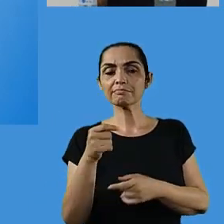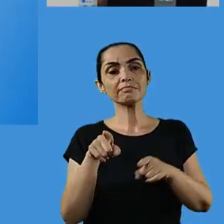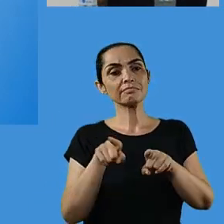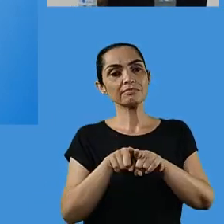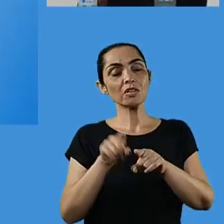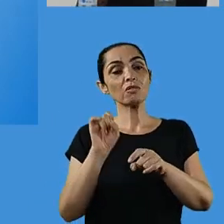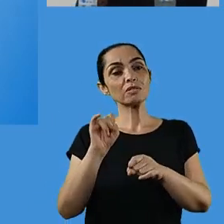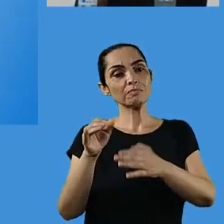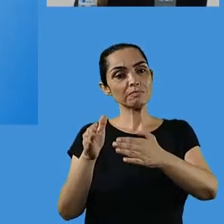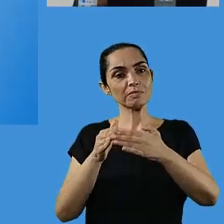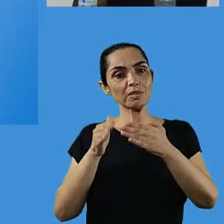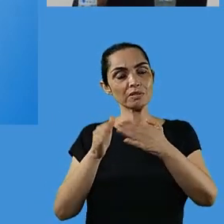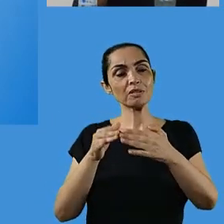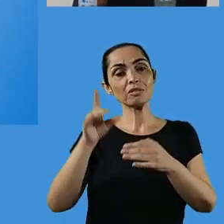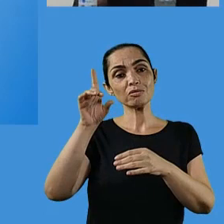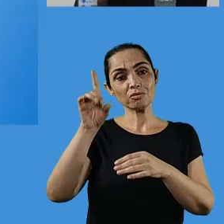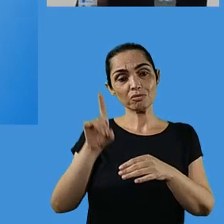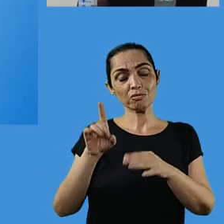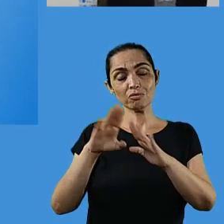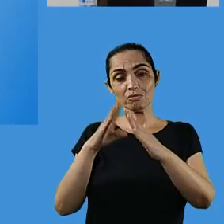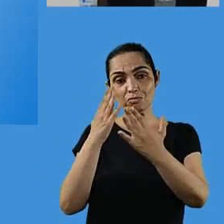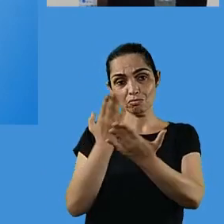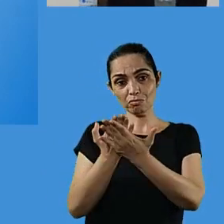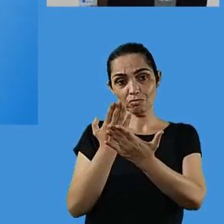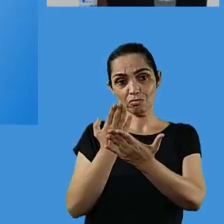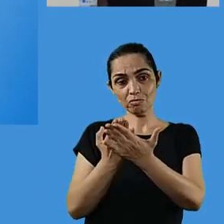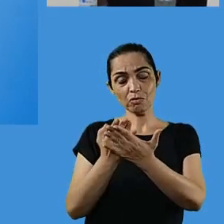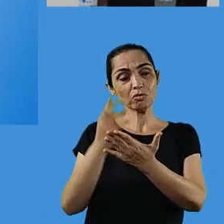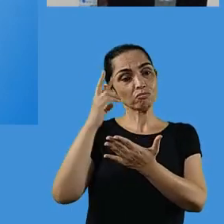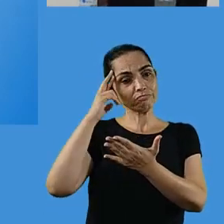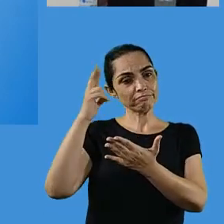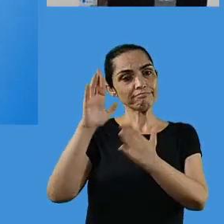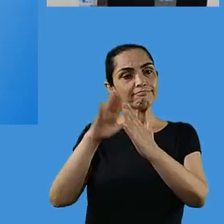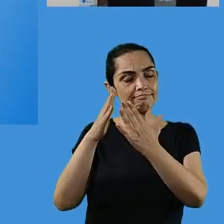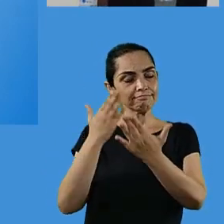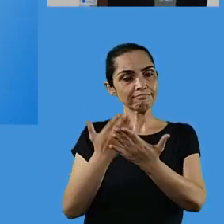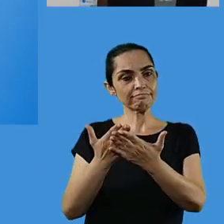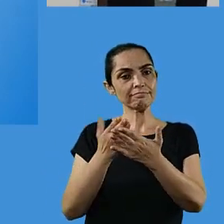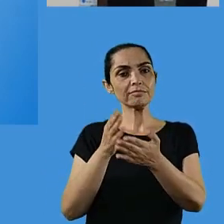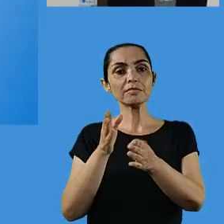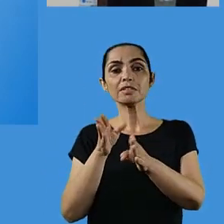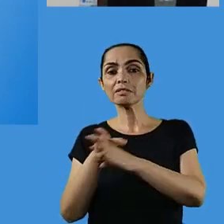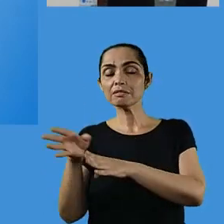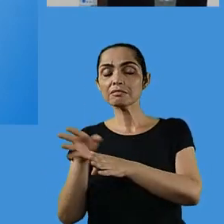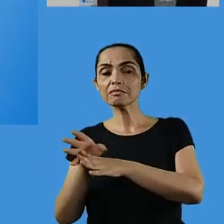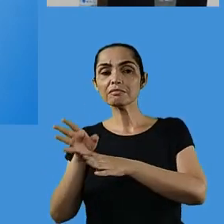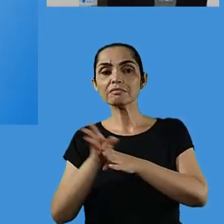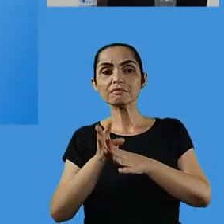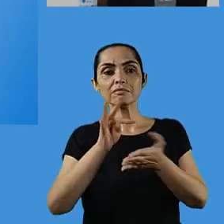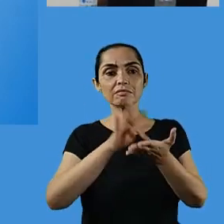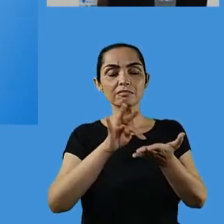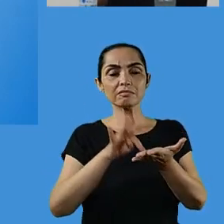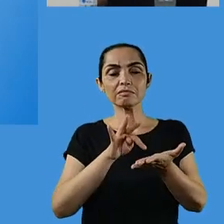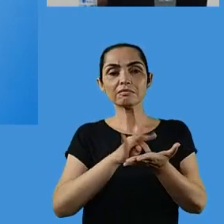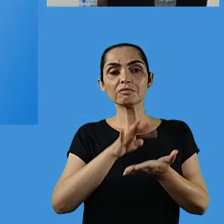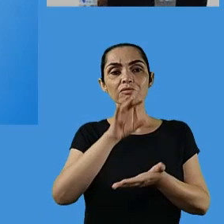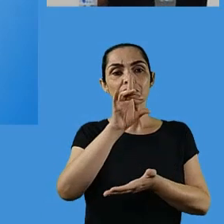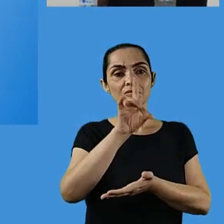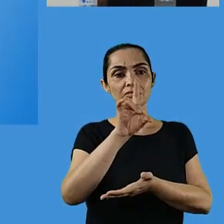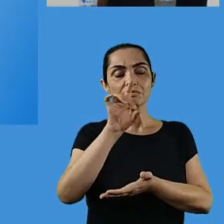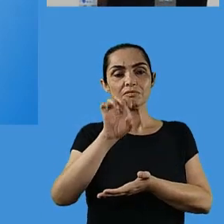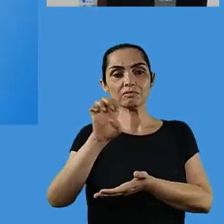capacitações que nós realizamos em loco nas unidades escolares cada vez que nós sentimos a necessidade ou que nos é